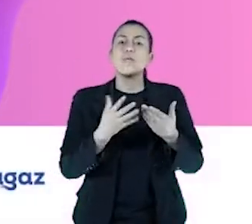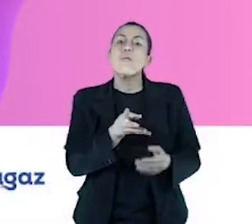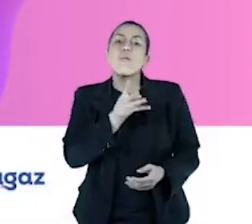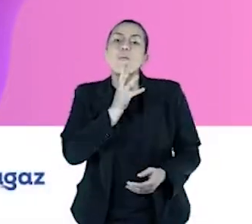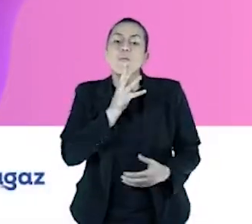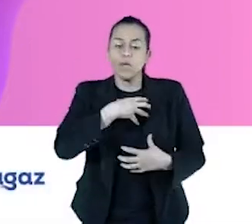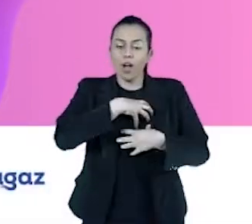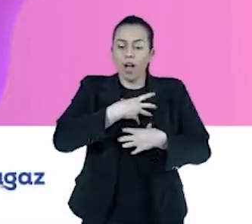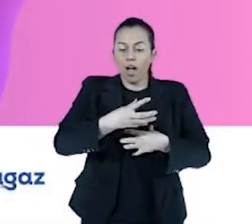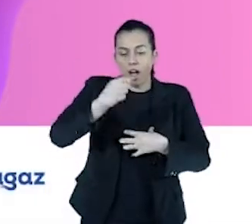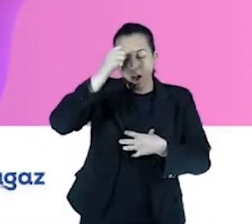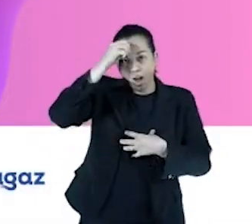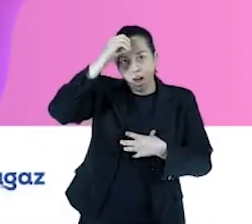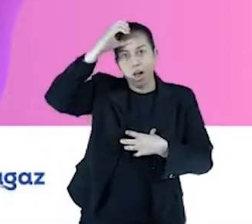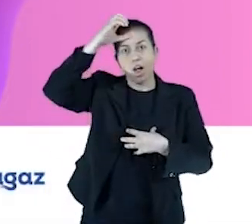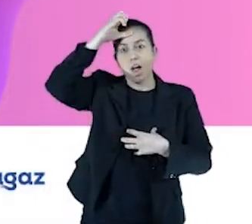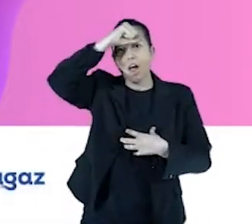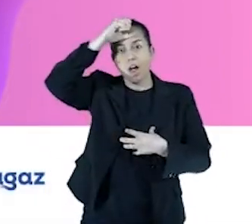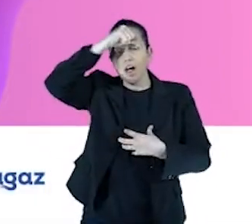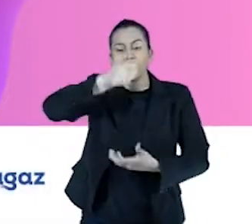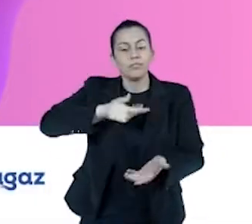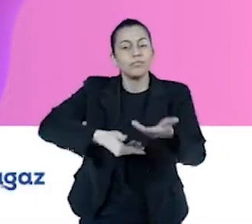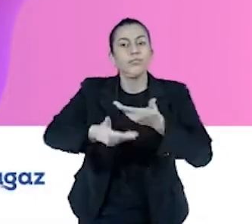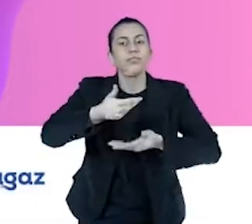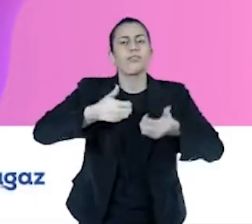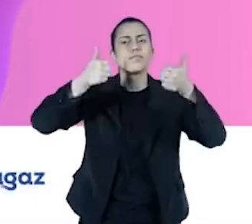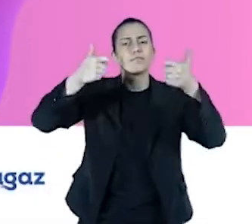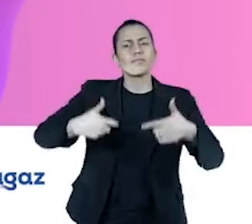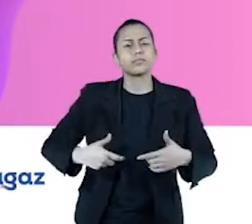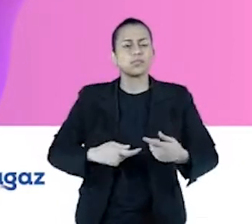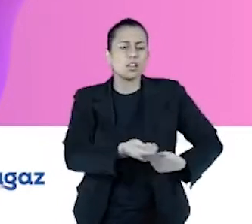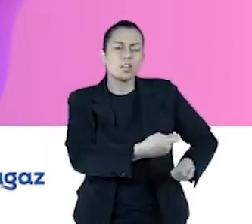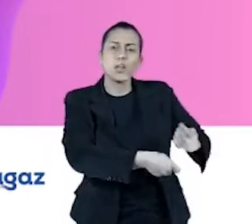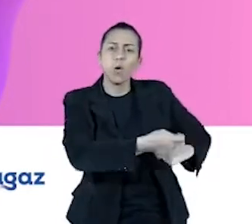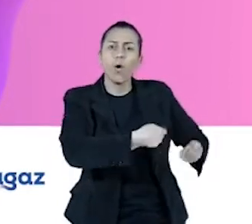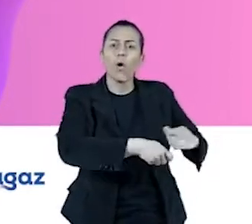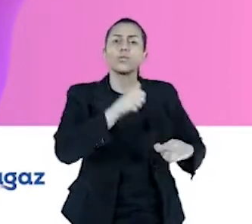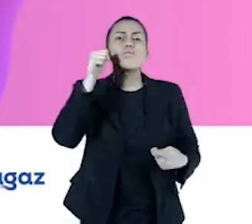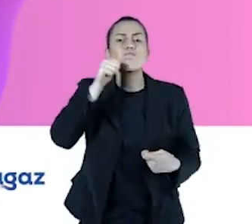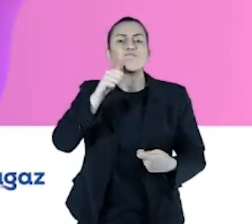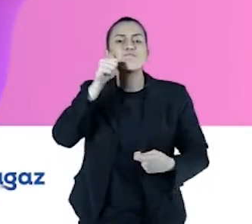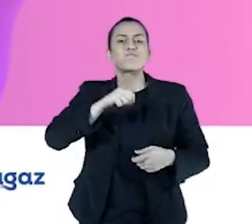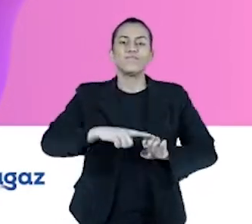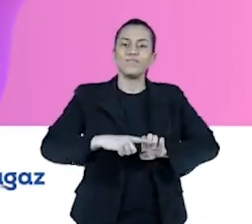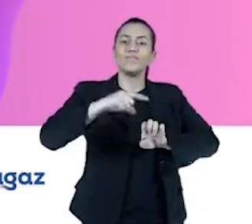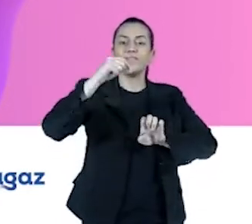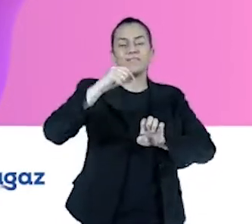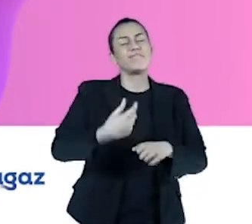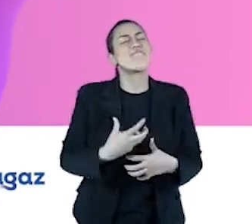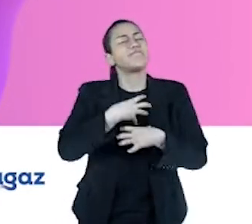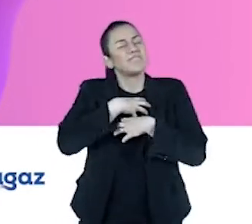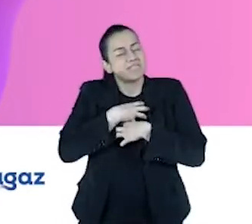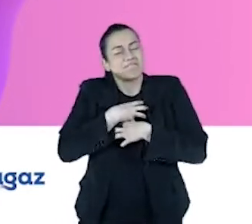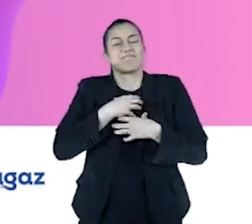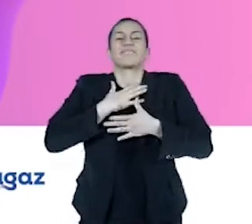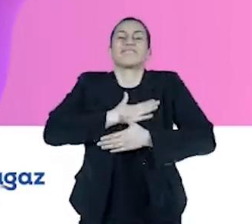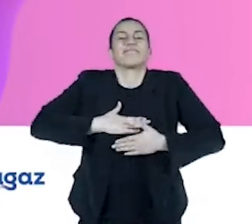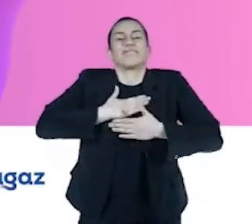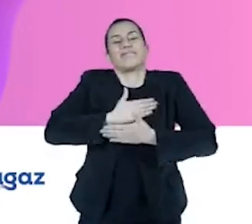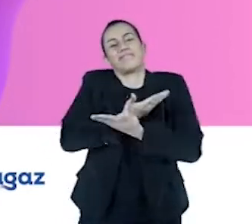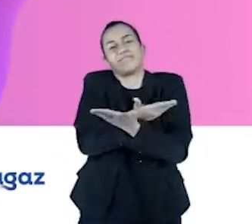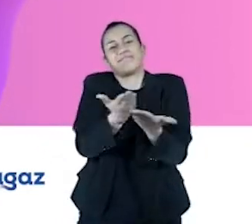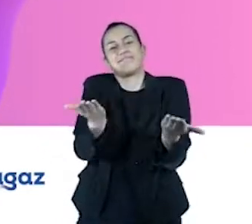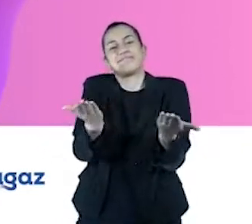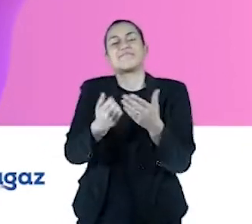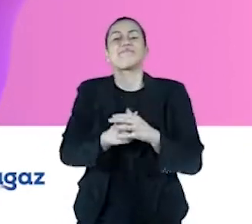e inspiração, né, para os seus atuais ou para os seus futuros negócios para tantas mulheres empreendedoras. Então, é realmente uma honra estar aqui com vocês hoje.